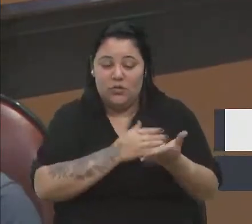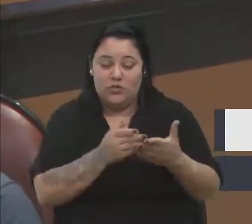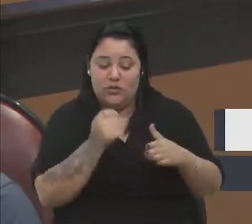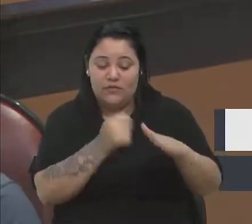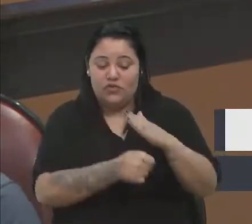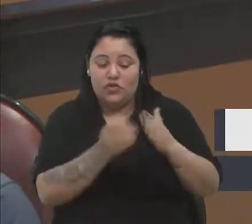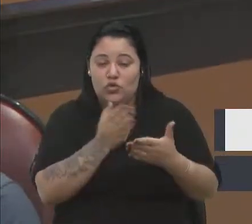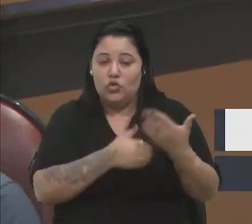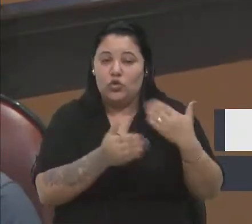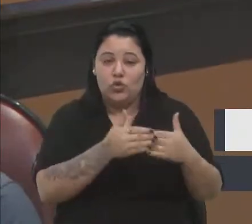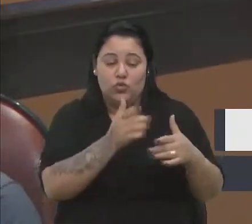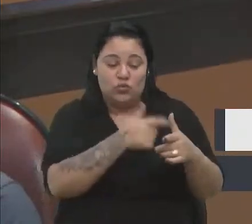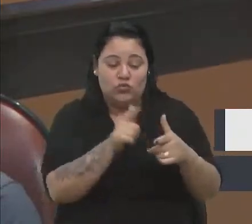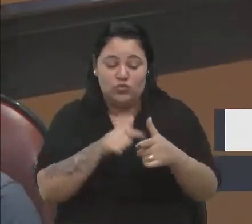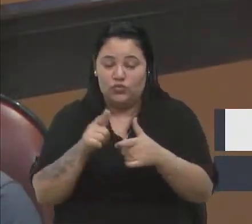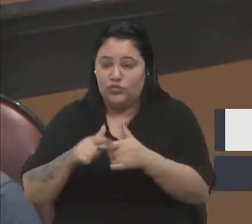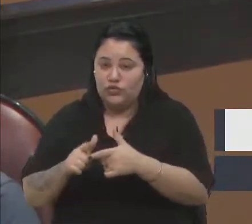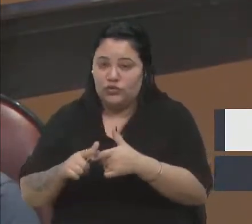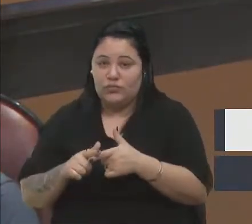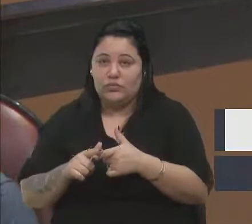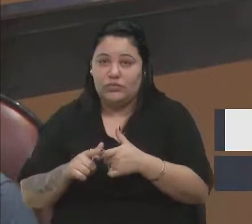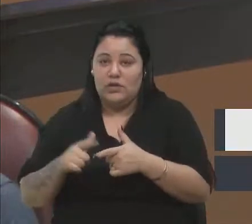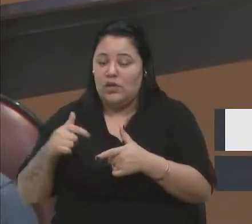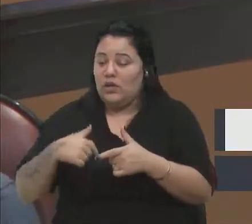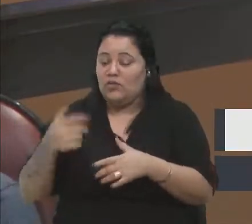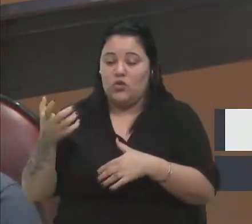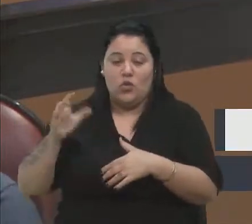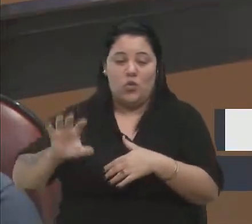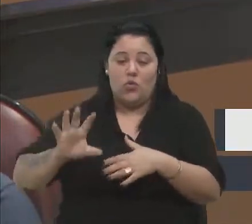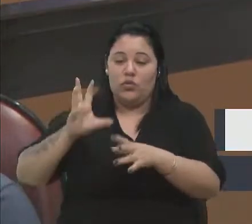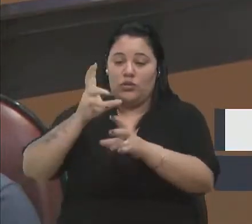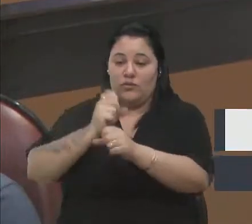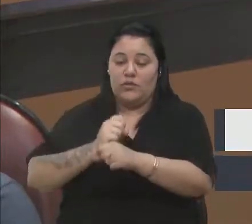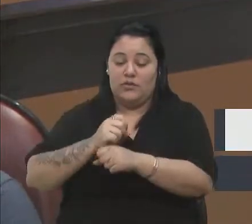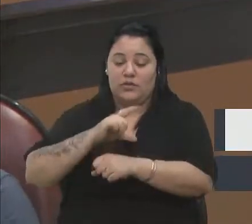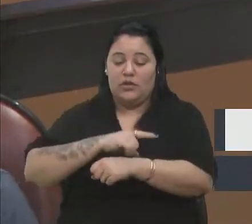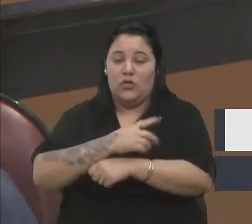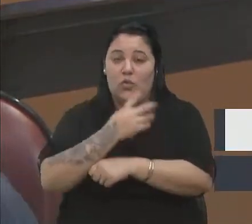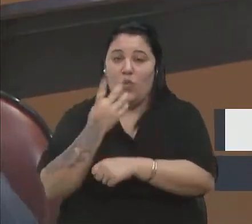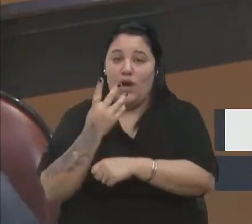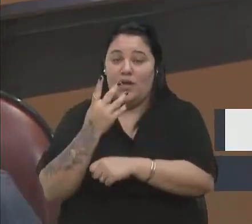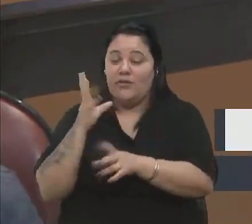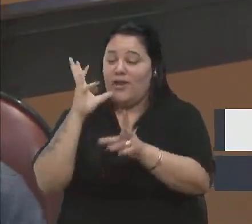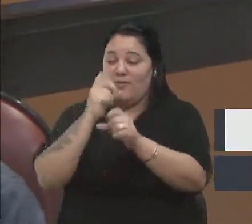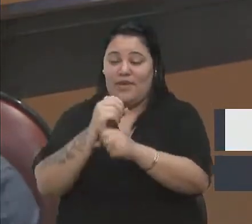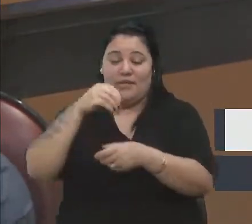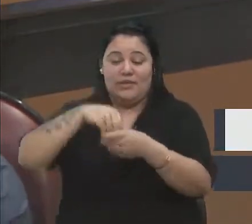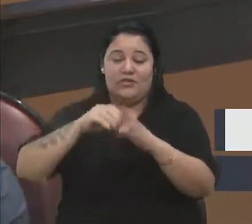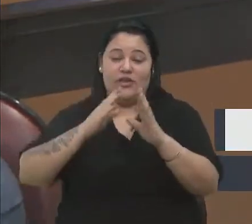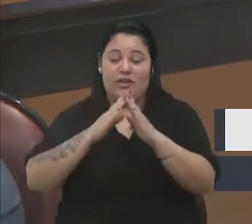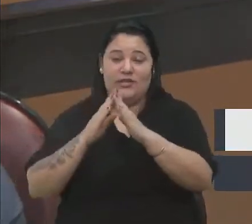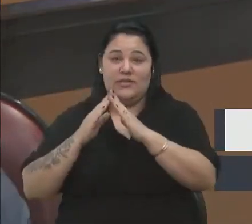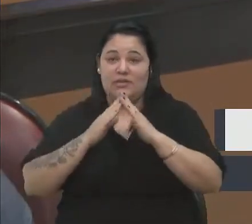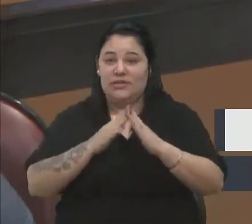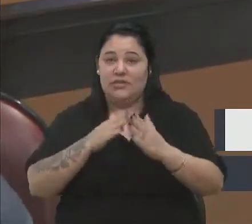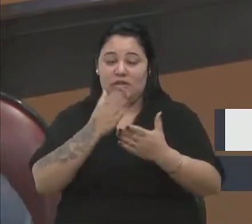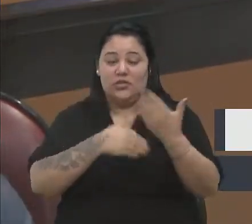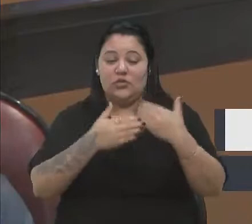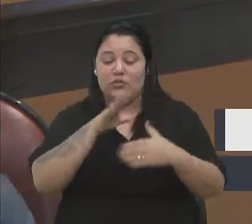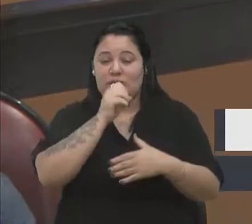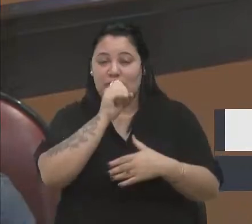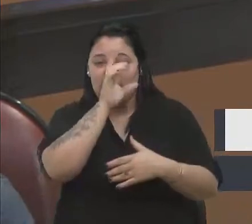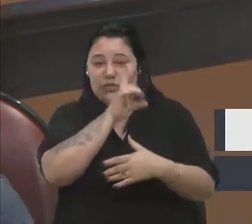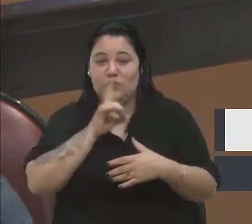tudo em financiamento, que eu não sou contra o animal, eu tenho quatro bichinhos em casa e todos os finais de semana